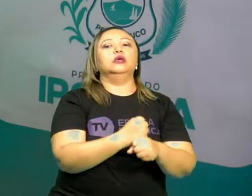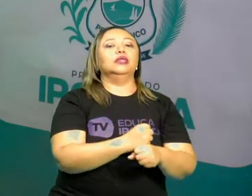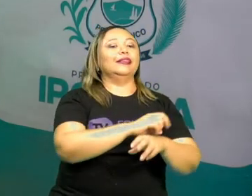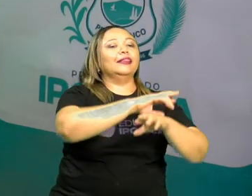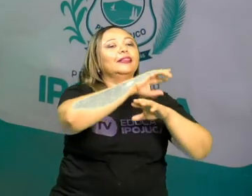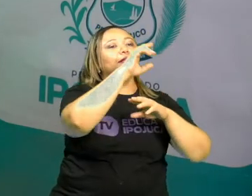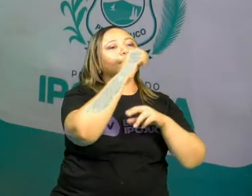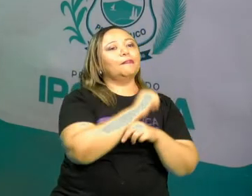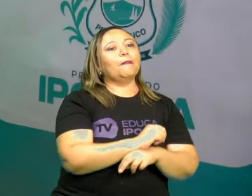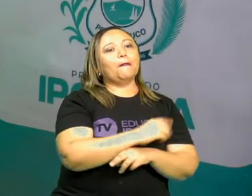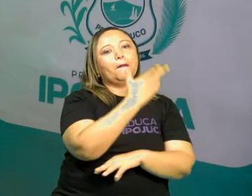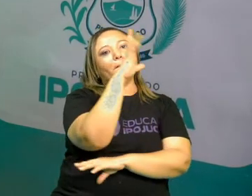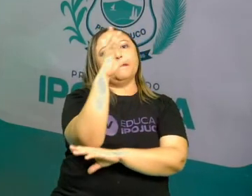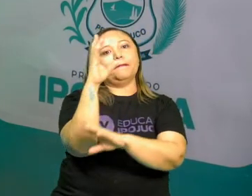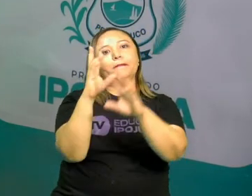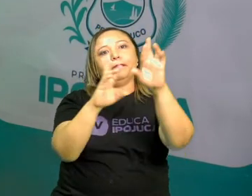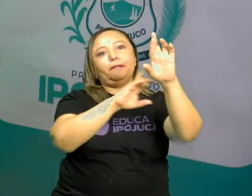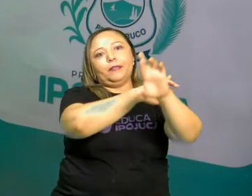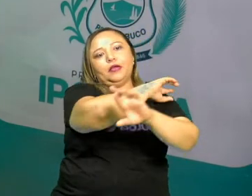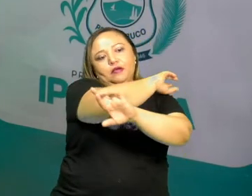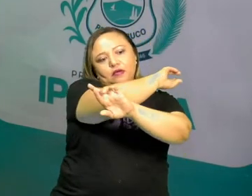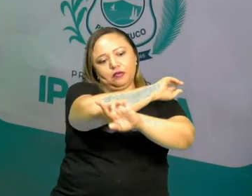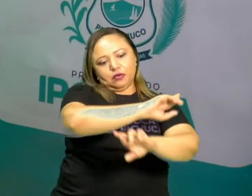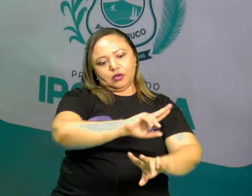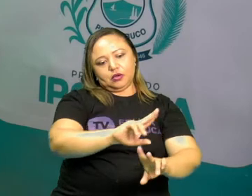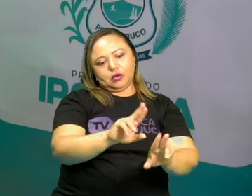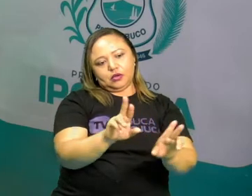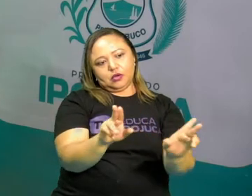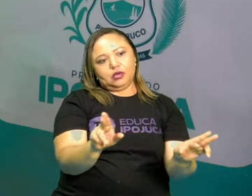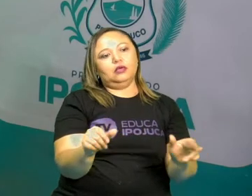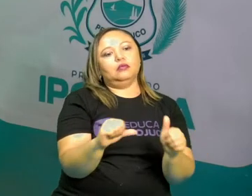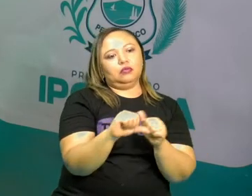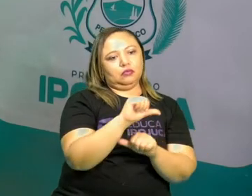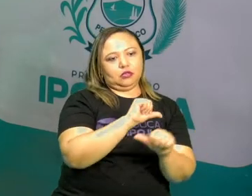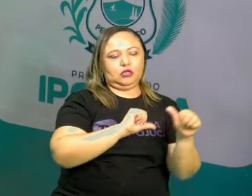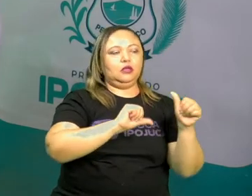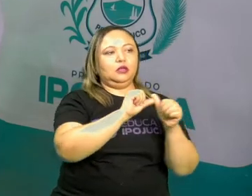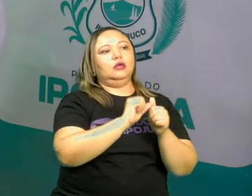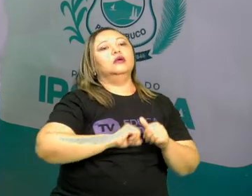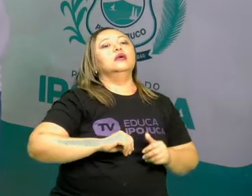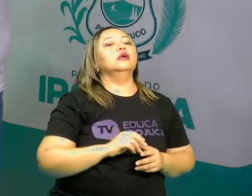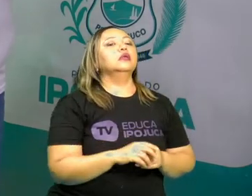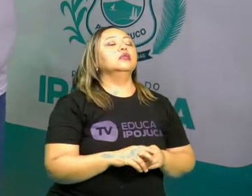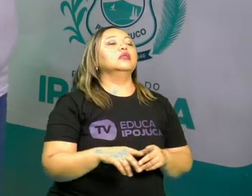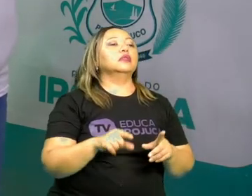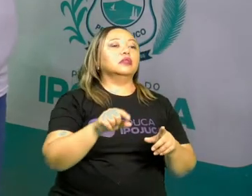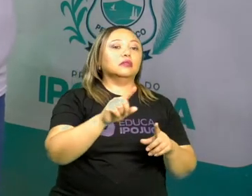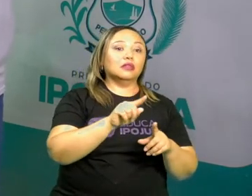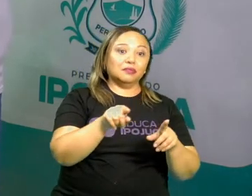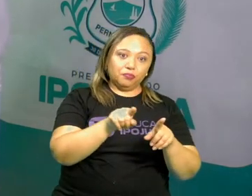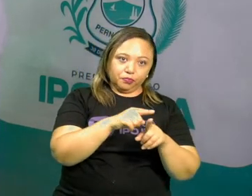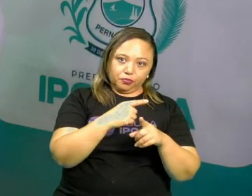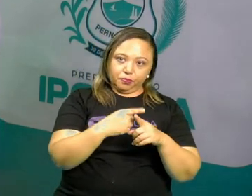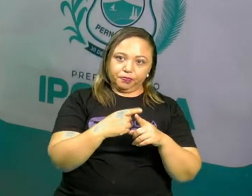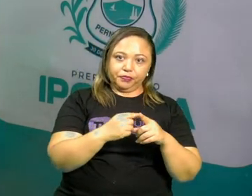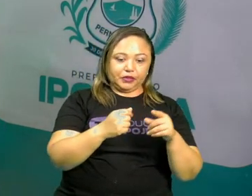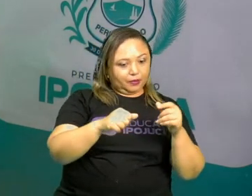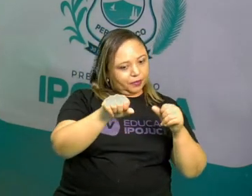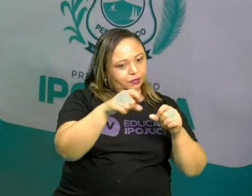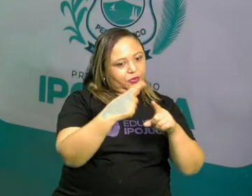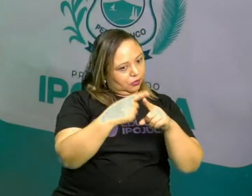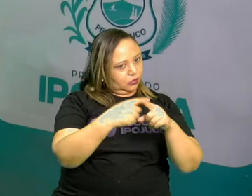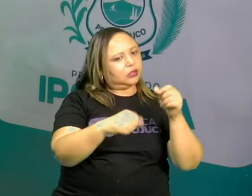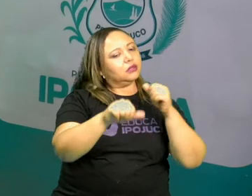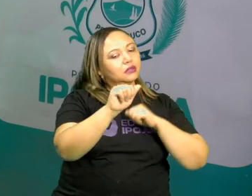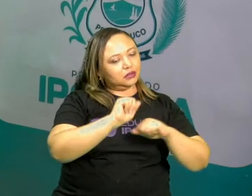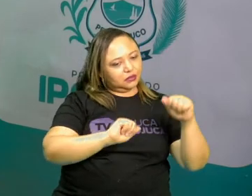paisagens modificadas por conta dos ciclos econômicos que a gente teve e a gente tem essa